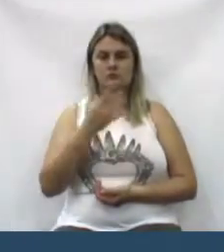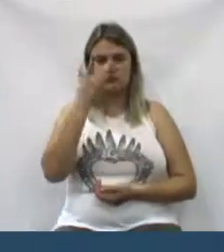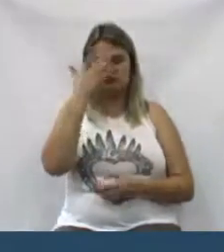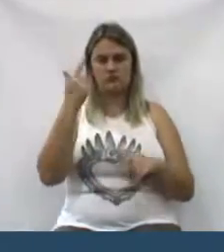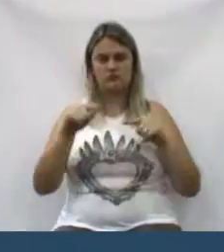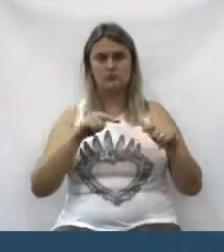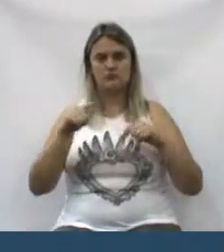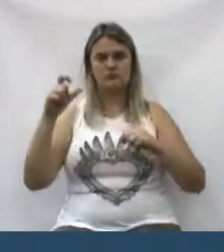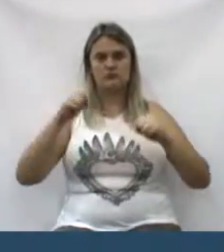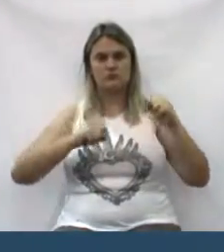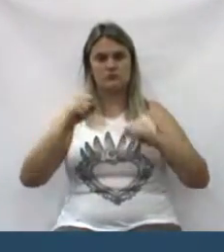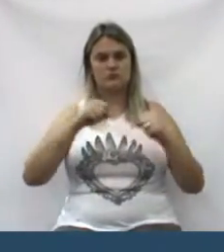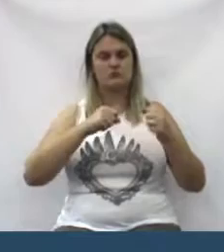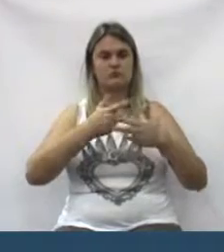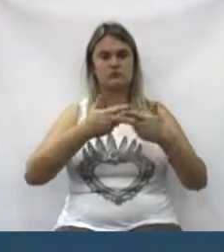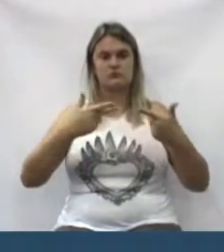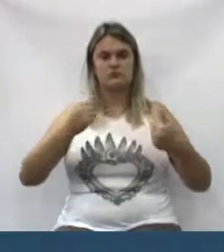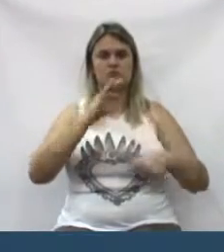assalariados